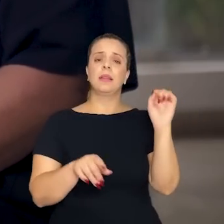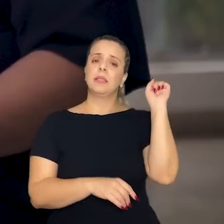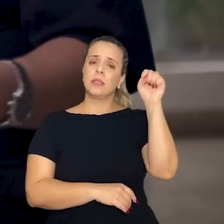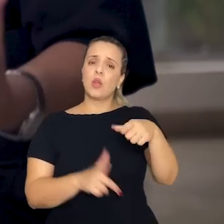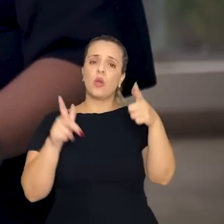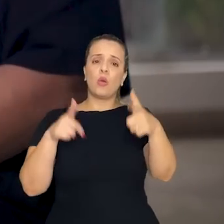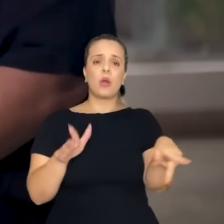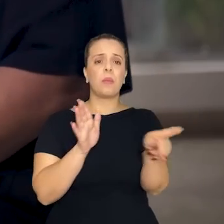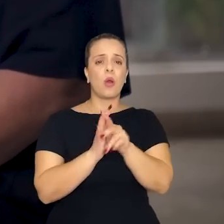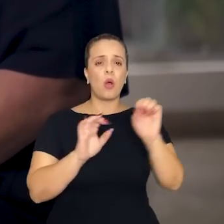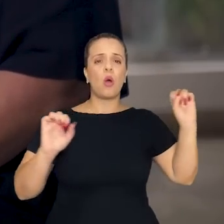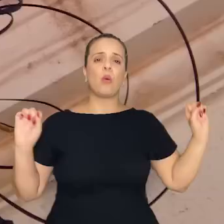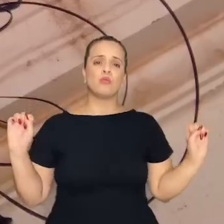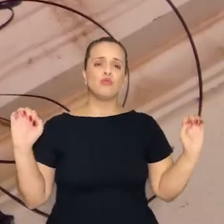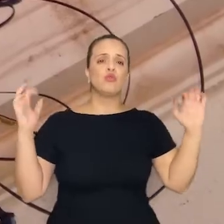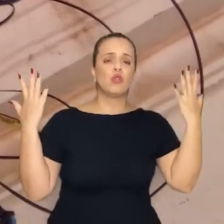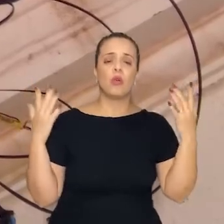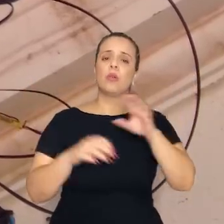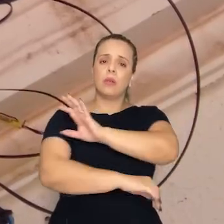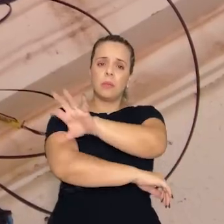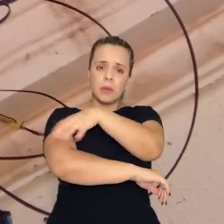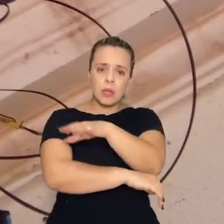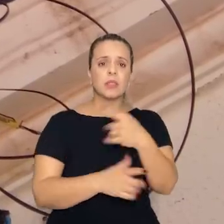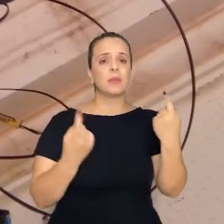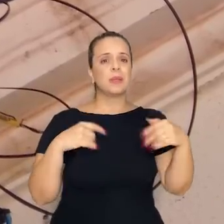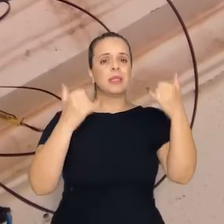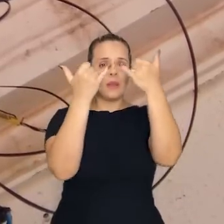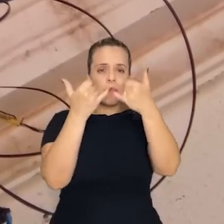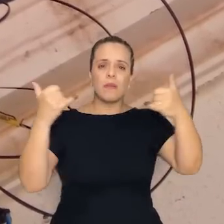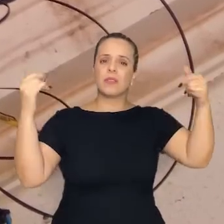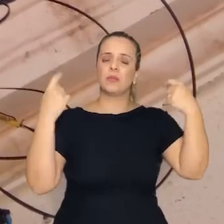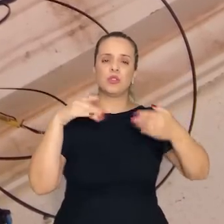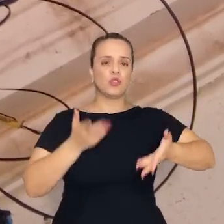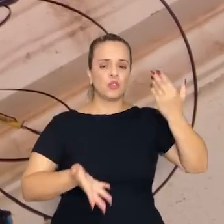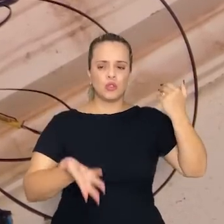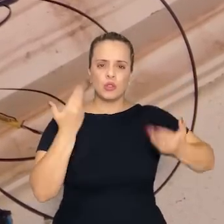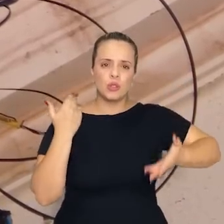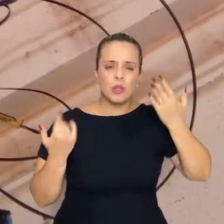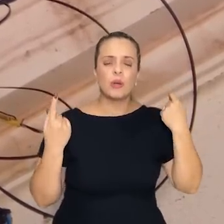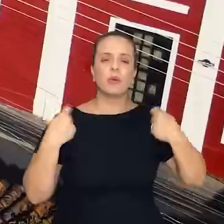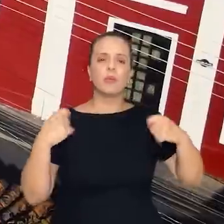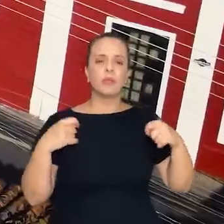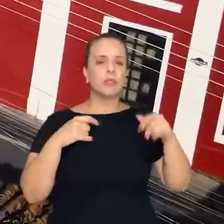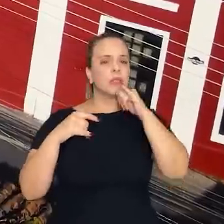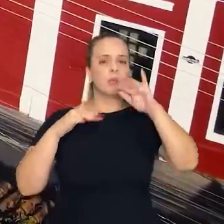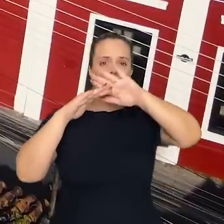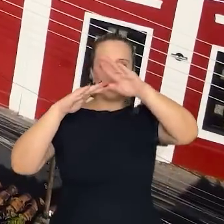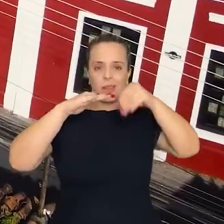em praça pública. Tem que tirar a fiação do centro histórico. Tem que colocar por baixo.